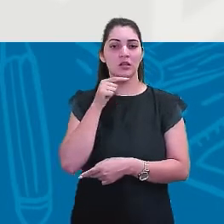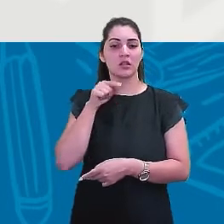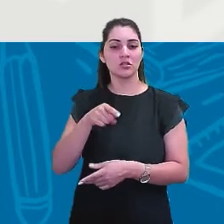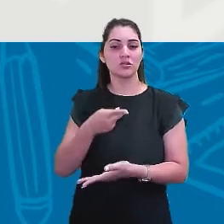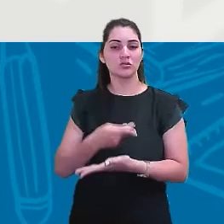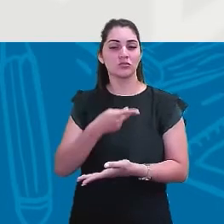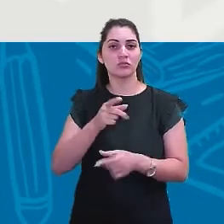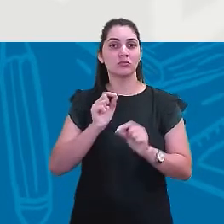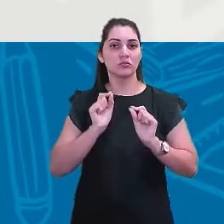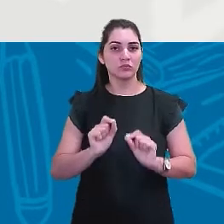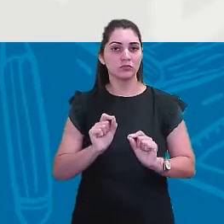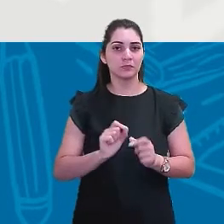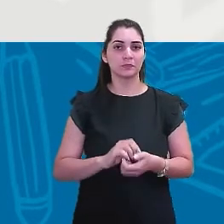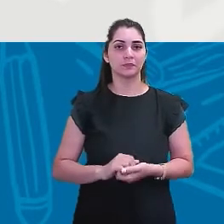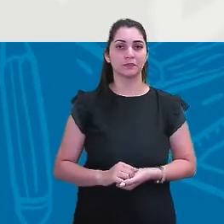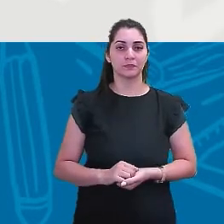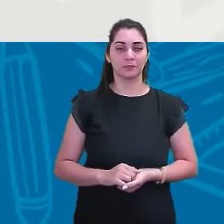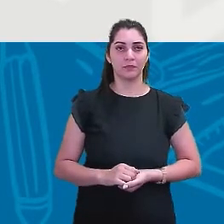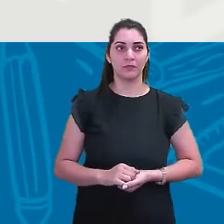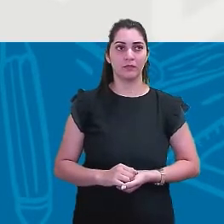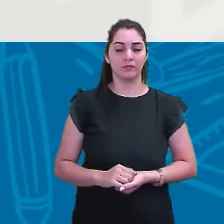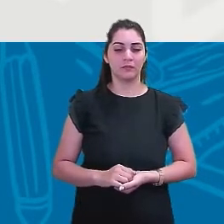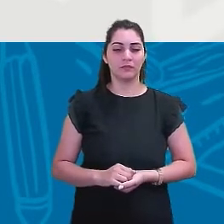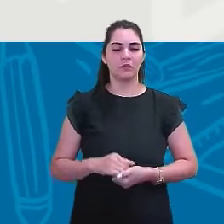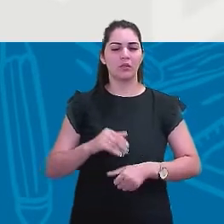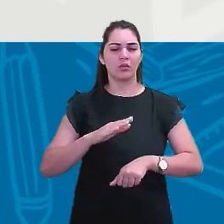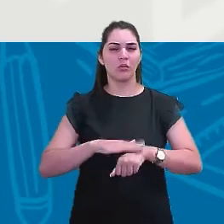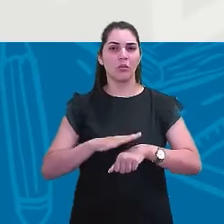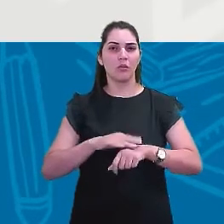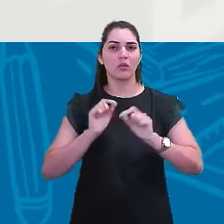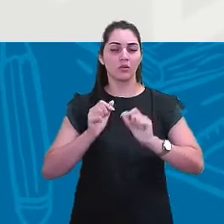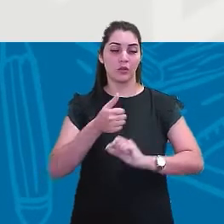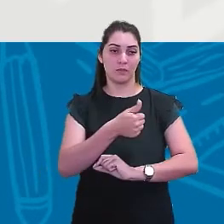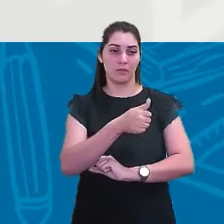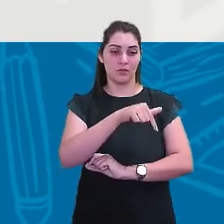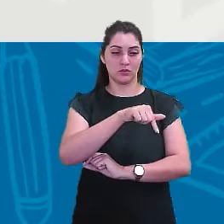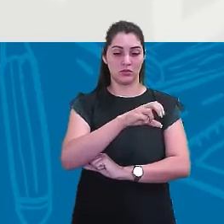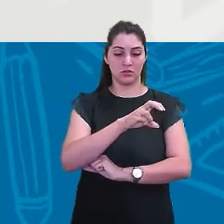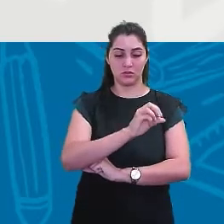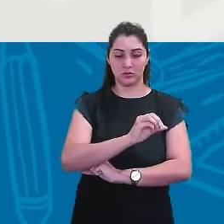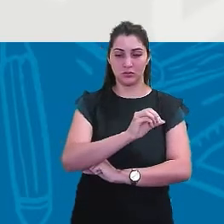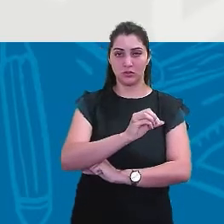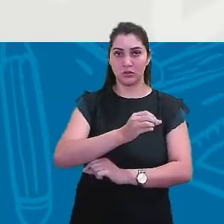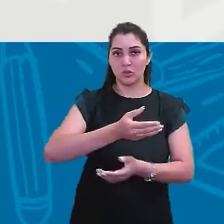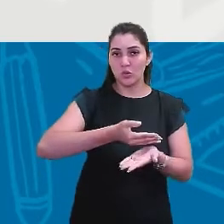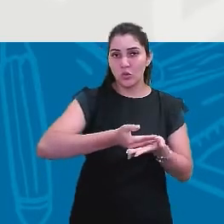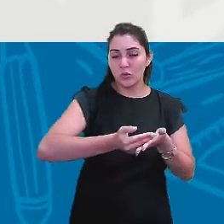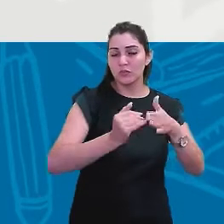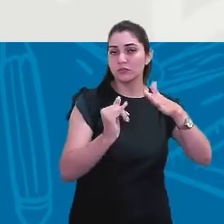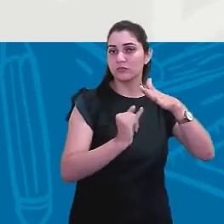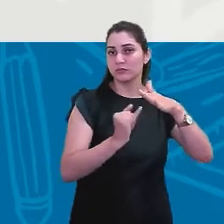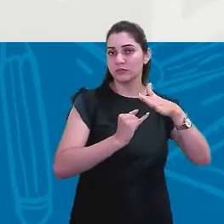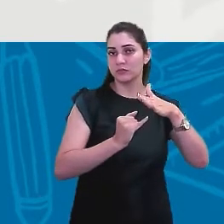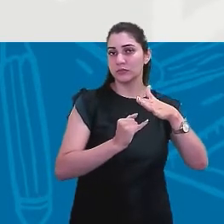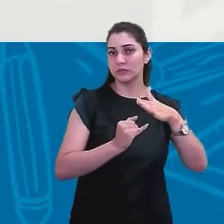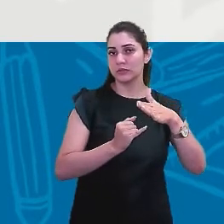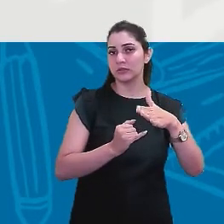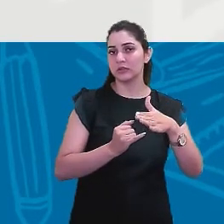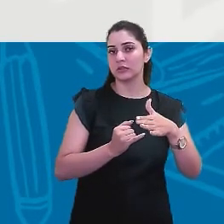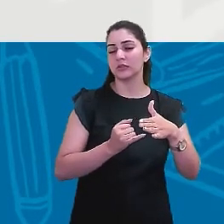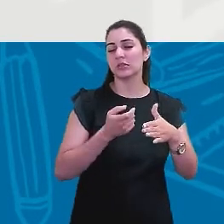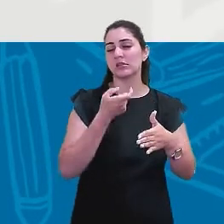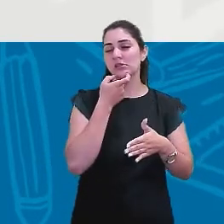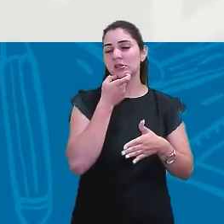em um período entre 1750 com o início da industrialização e a Inglaterra vai se